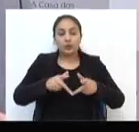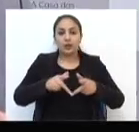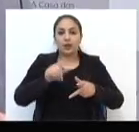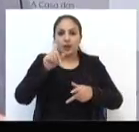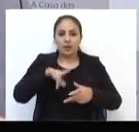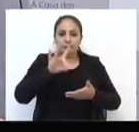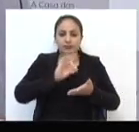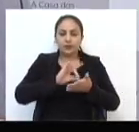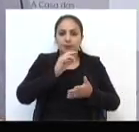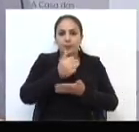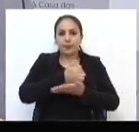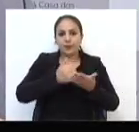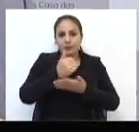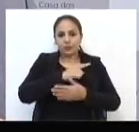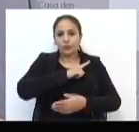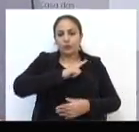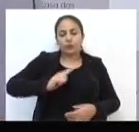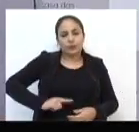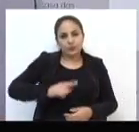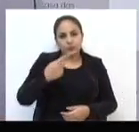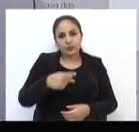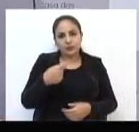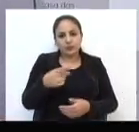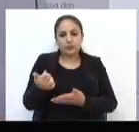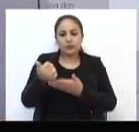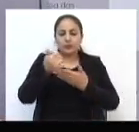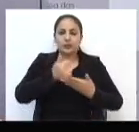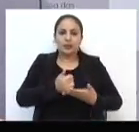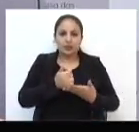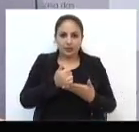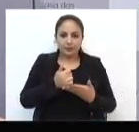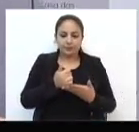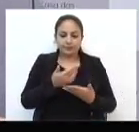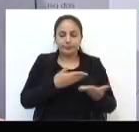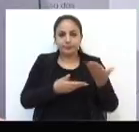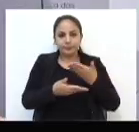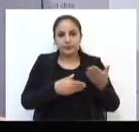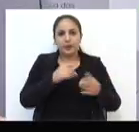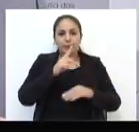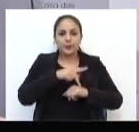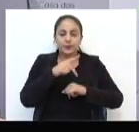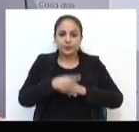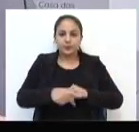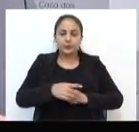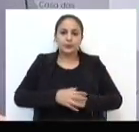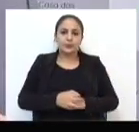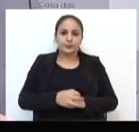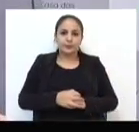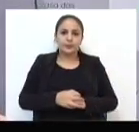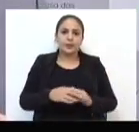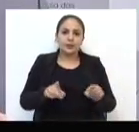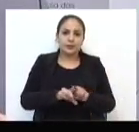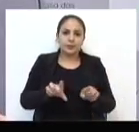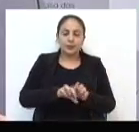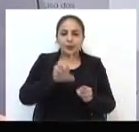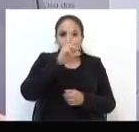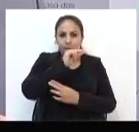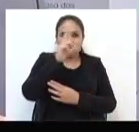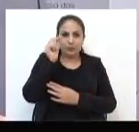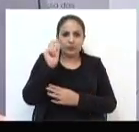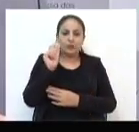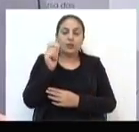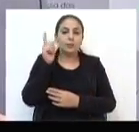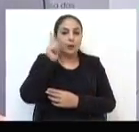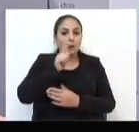é a situação à base do governo. E isso, com certeza, trará benefícios a Paz Fundo e ao prefeito